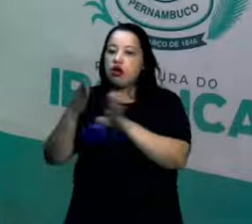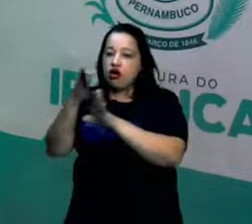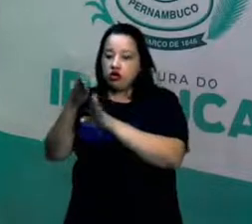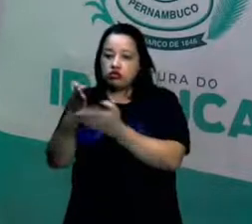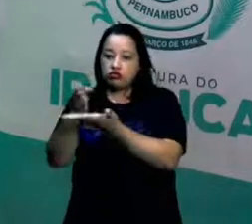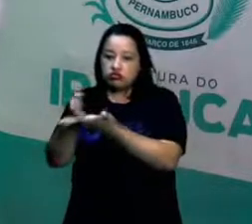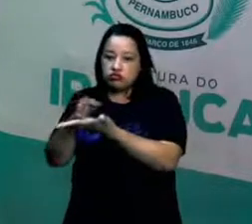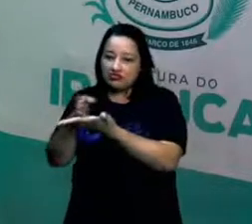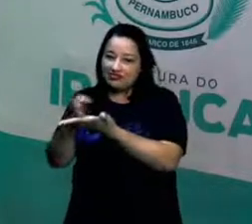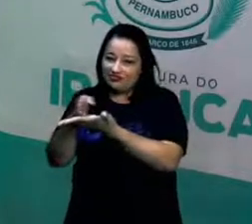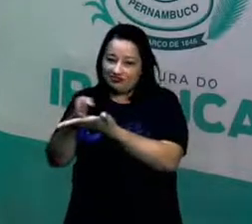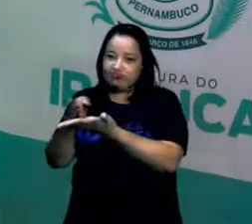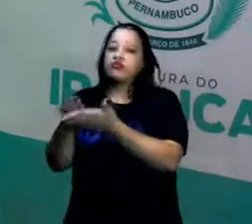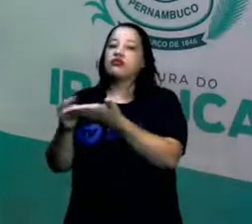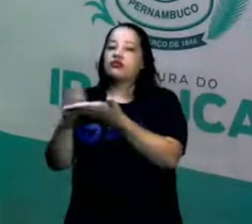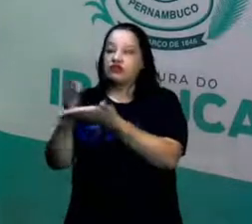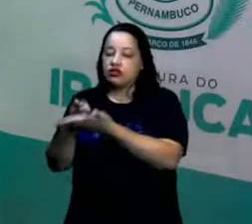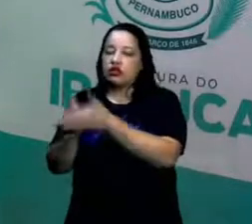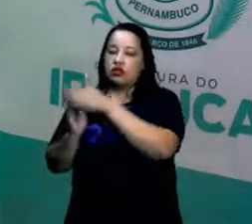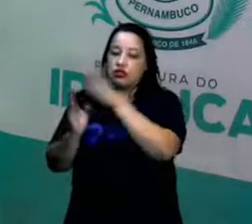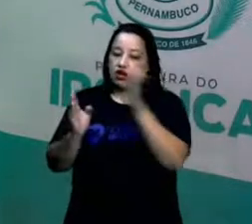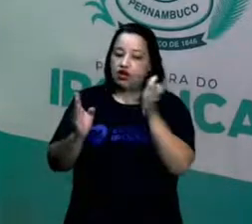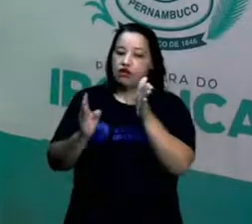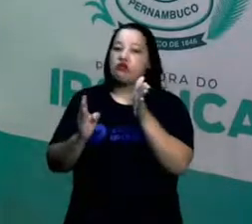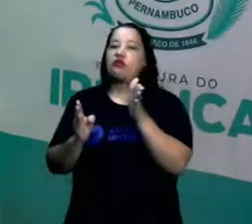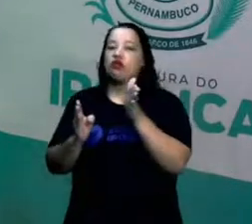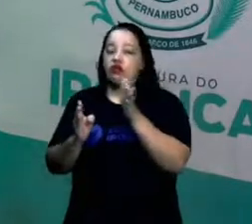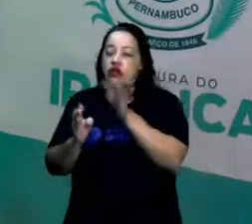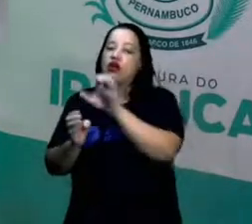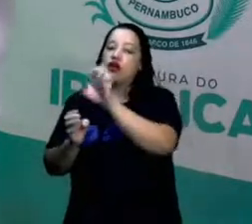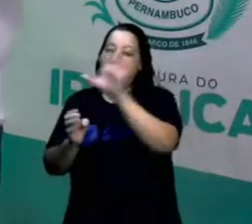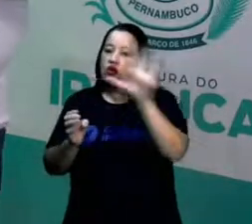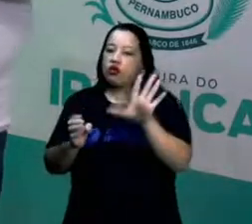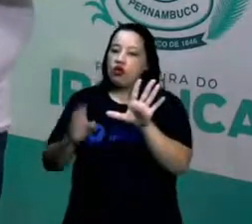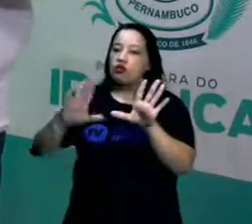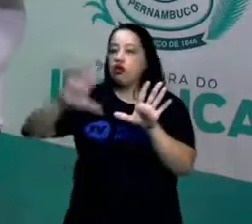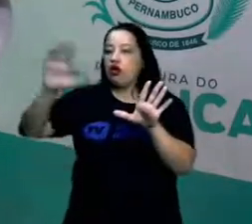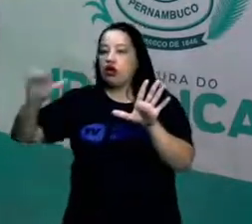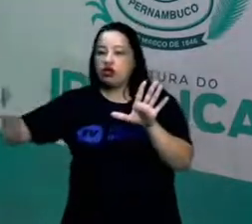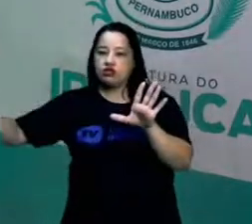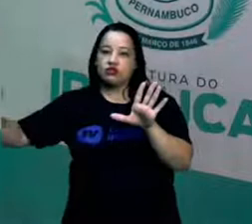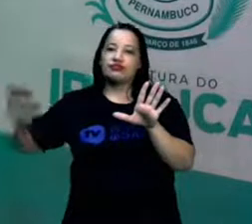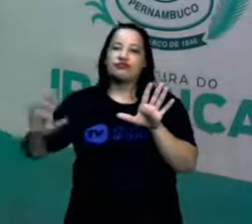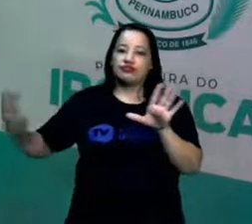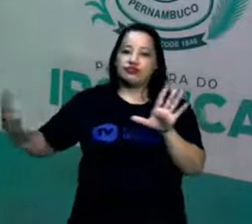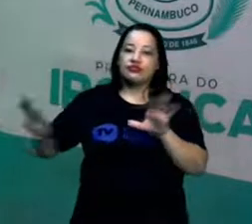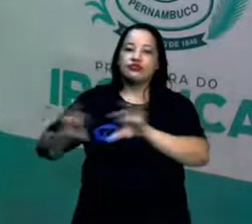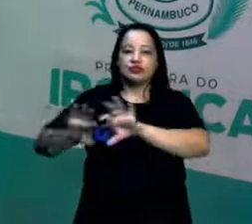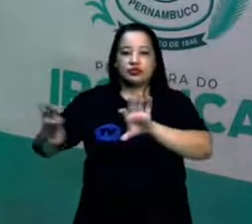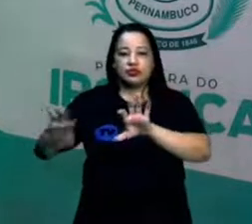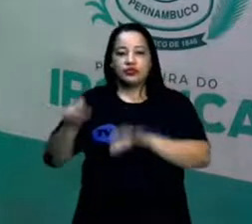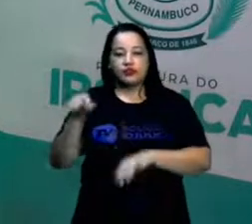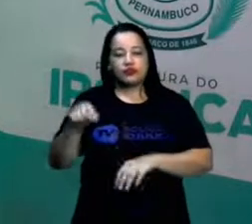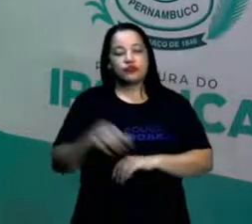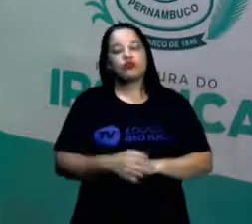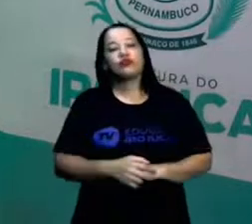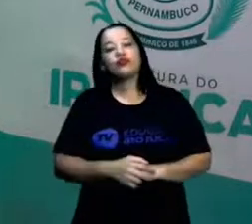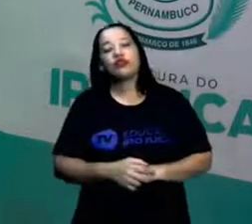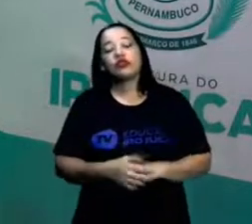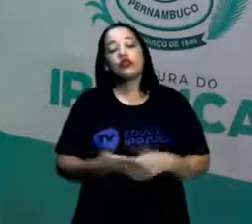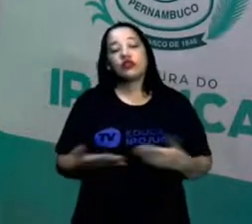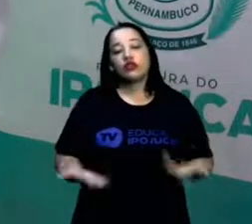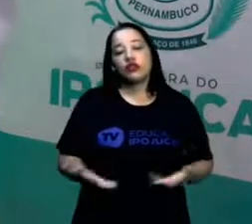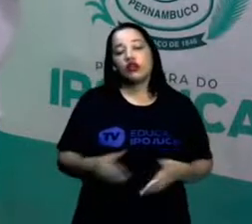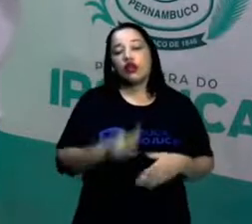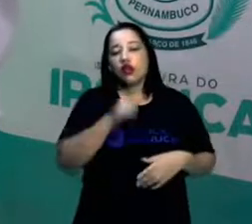físico do continente europeu com o continente asiático, certo? A rede hidrográfica